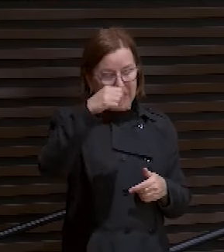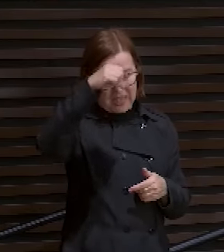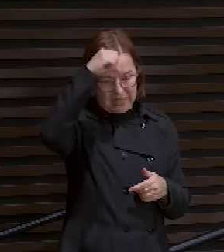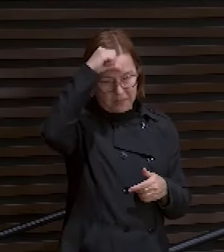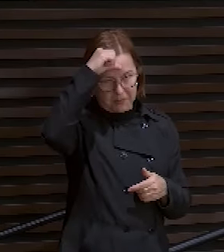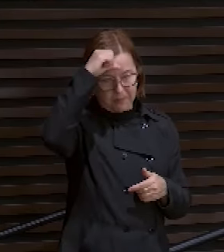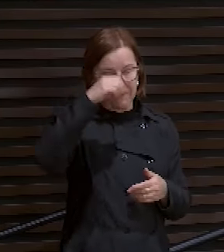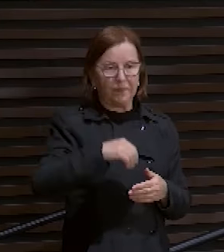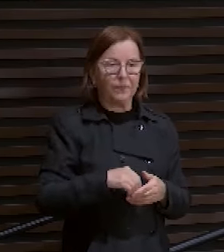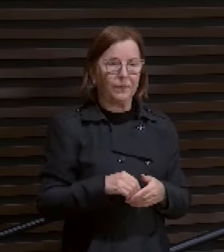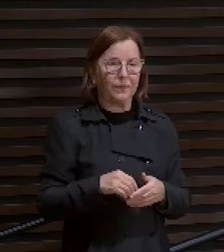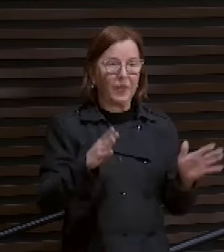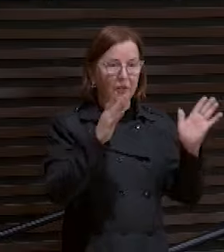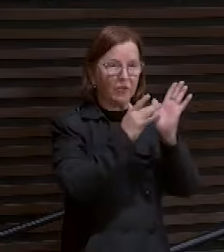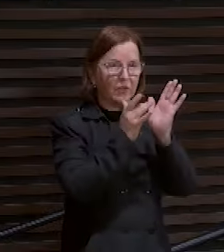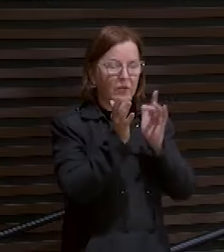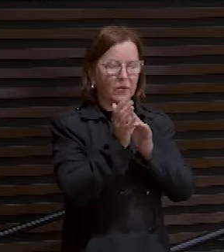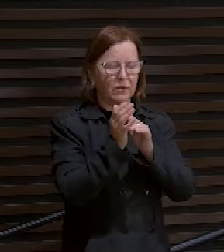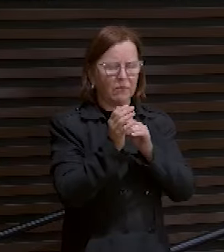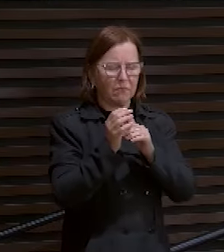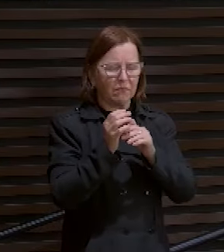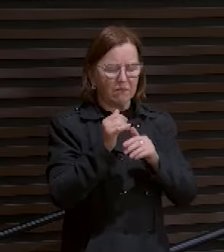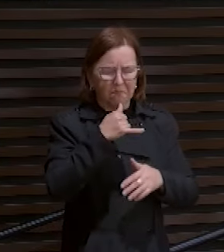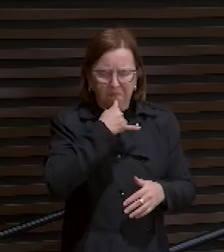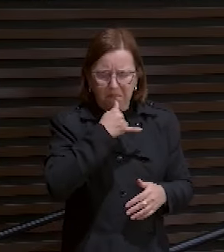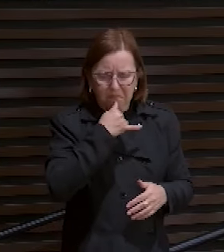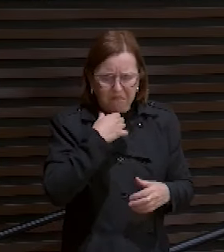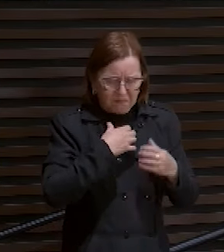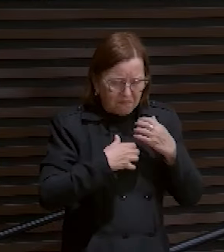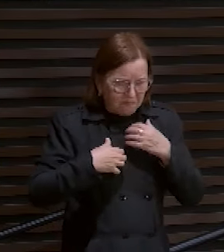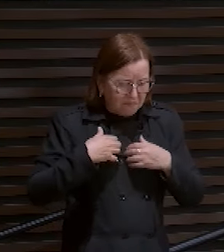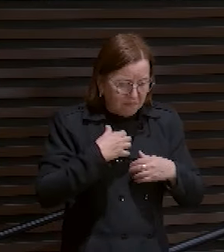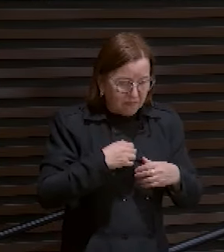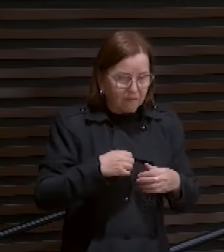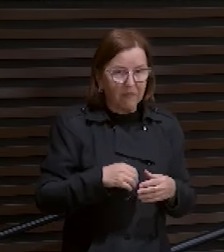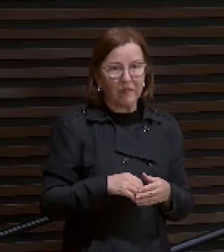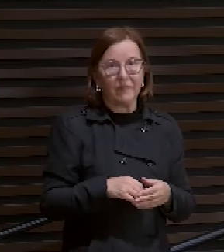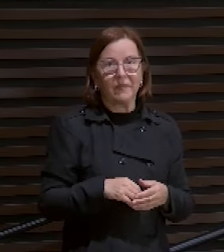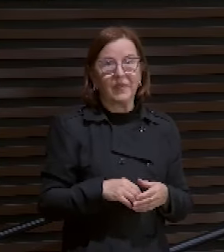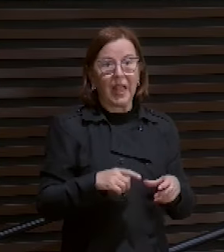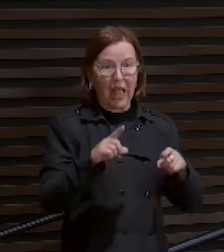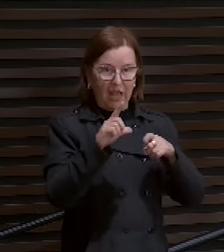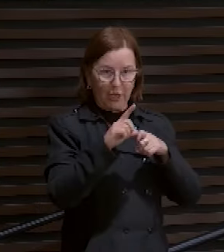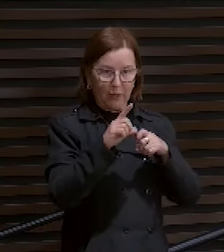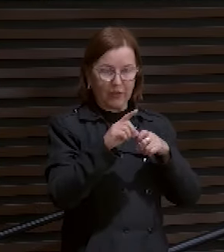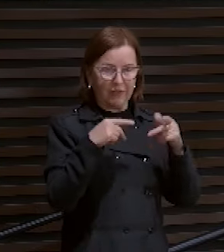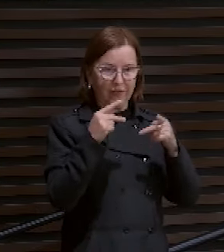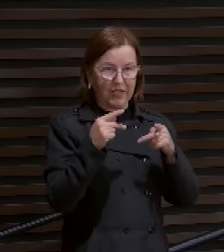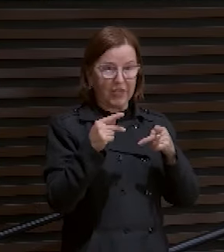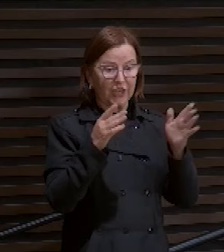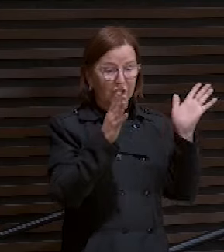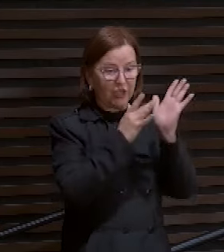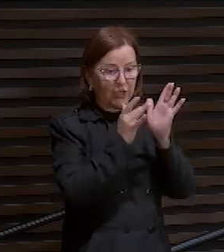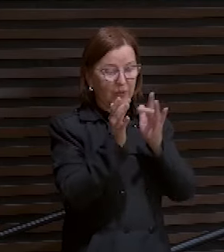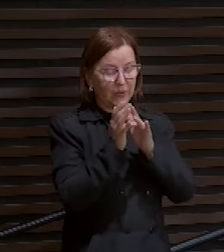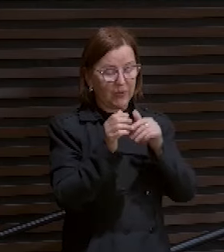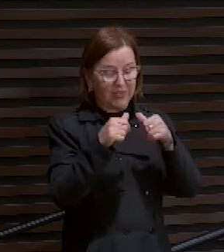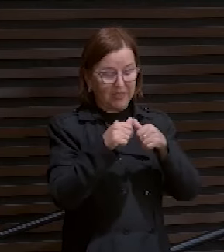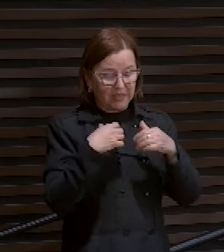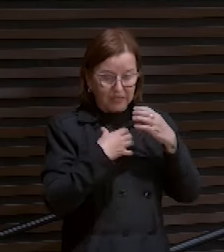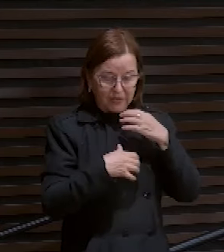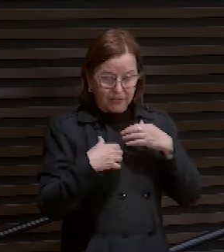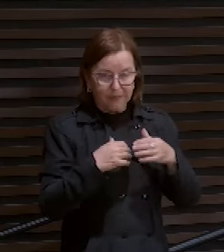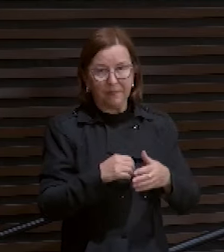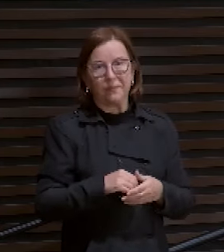Então ele começou a entristecer-se e a angustiar-se. Lucas disse que ele estava em agonia. E agora ele está